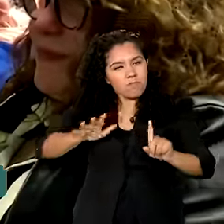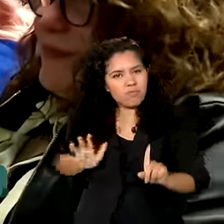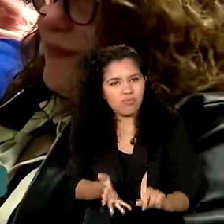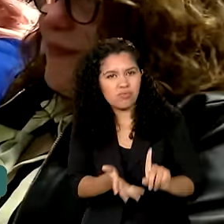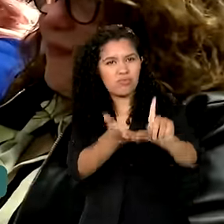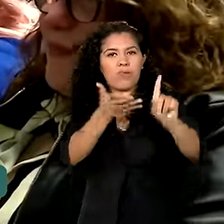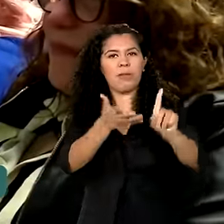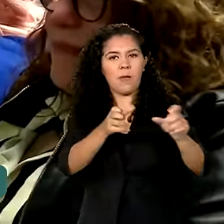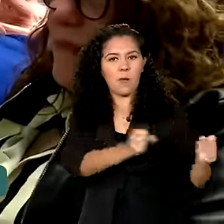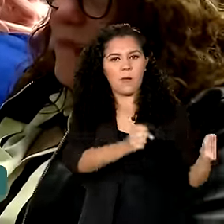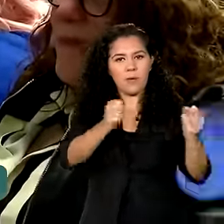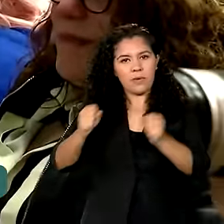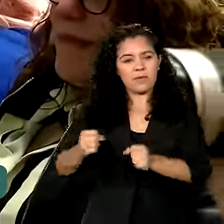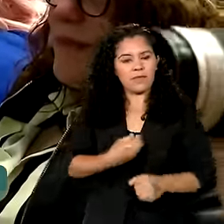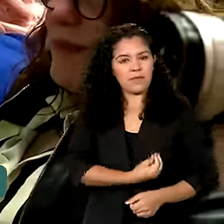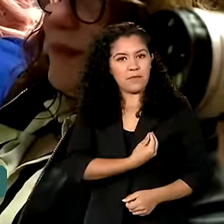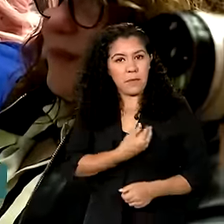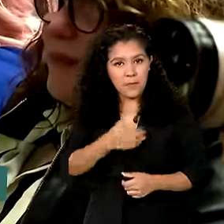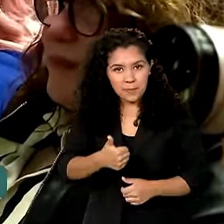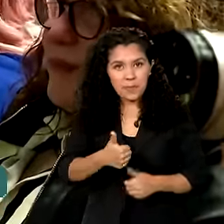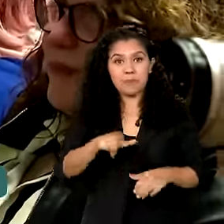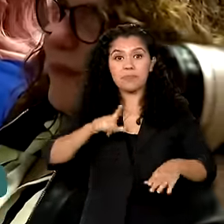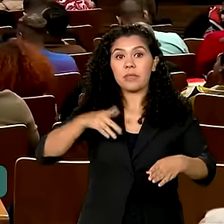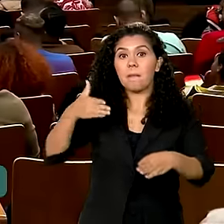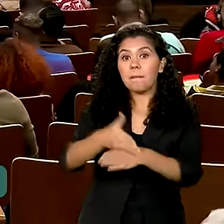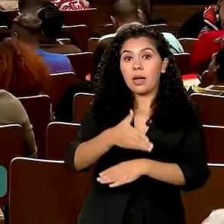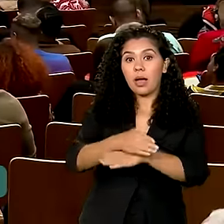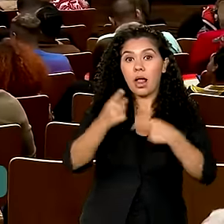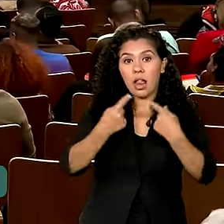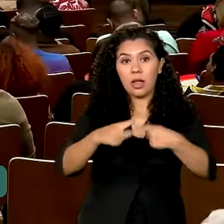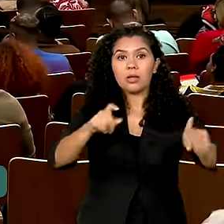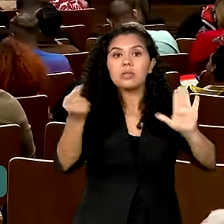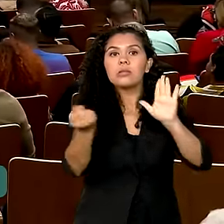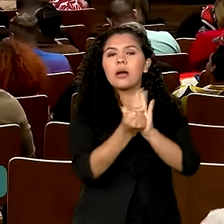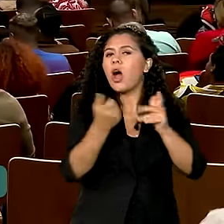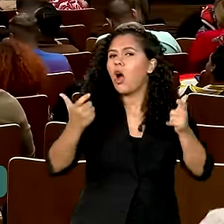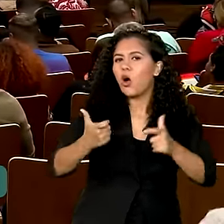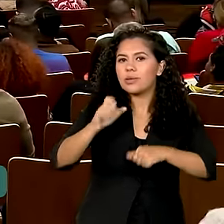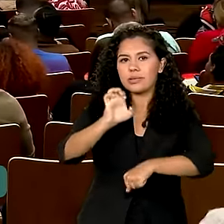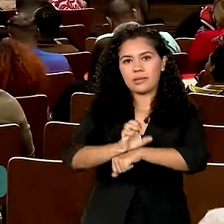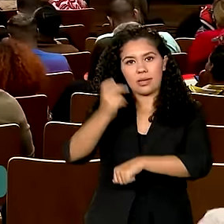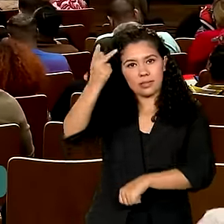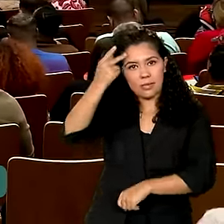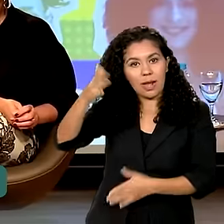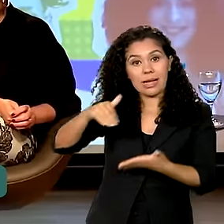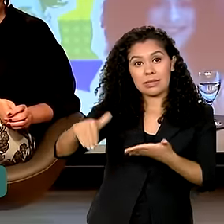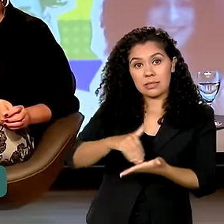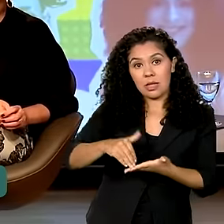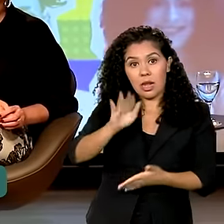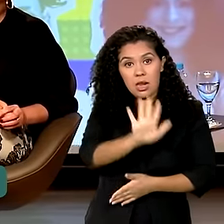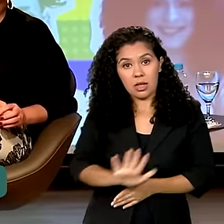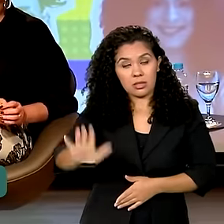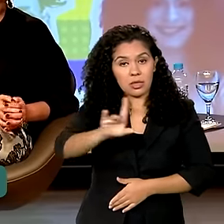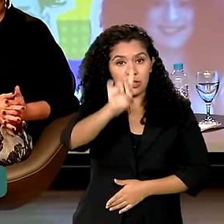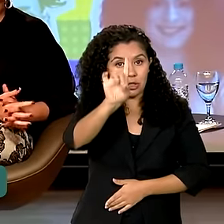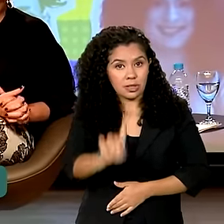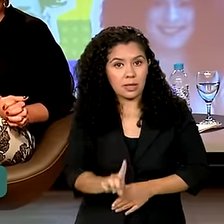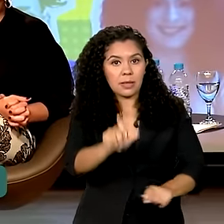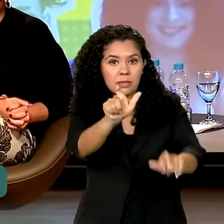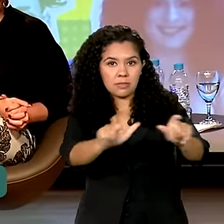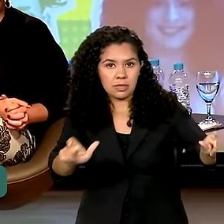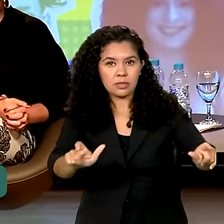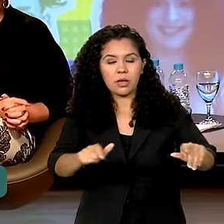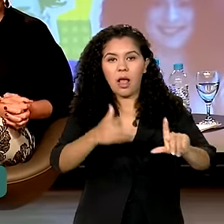e o Bem Viver Mais. Participaram do lançamento do selo em São Paulo a Secretária Nacional dos Direitos das Pessoas